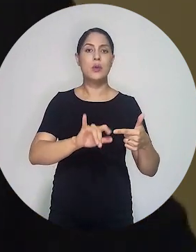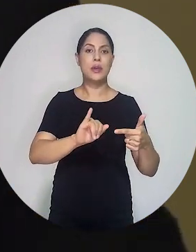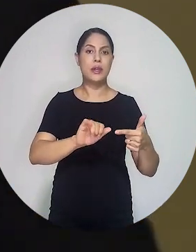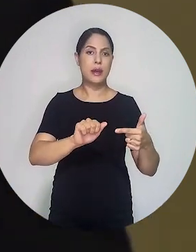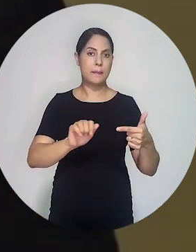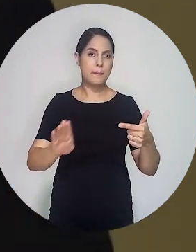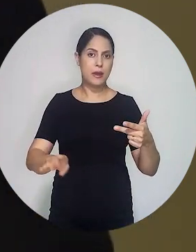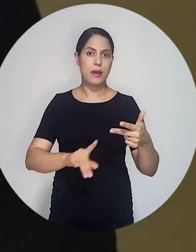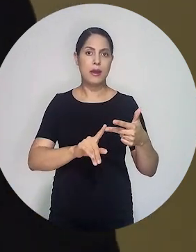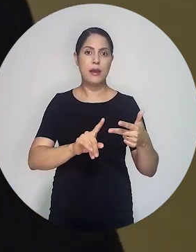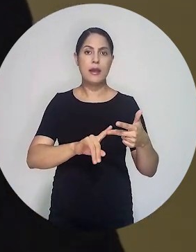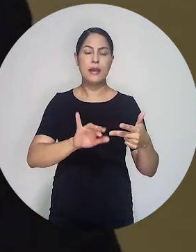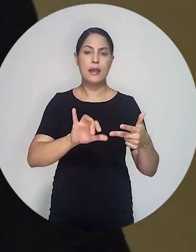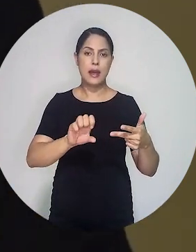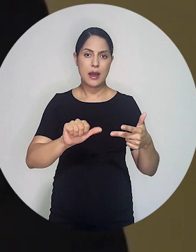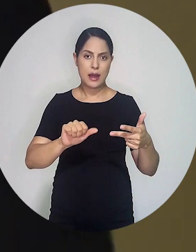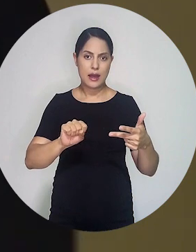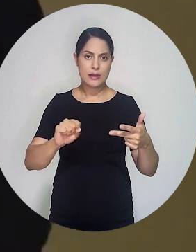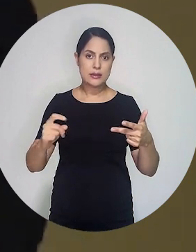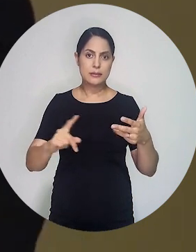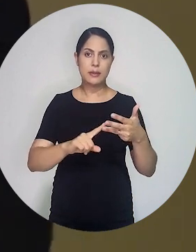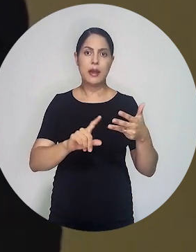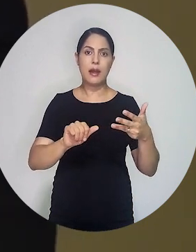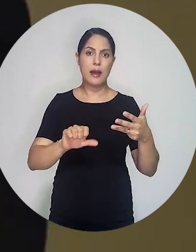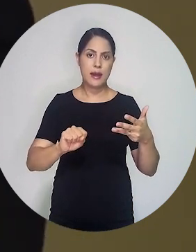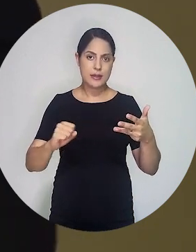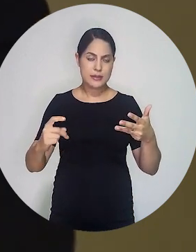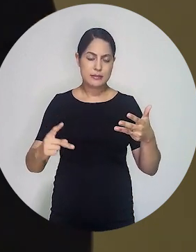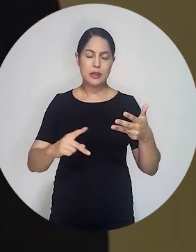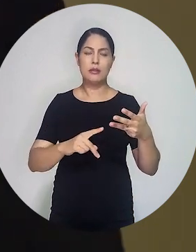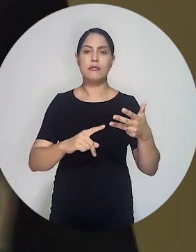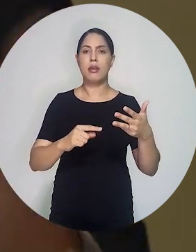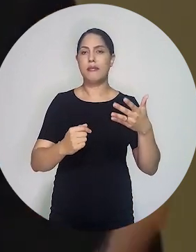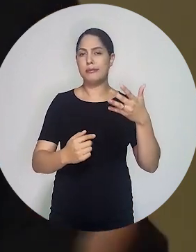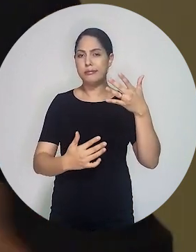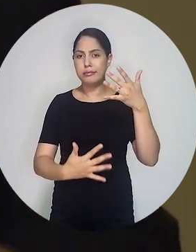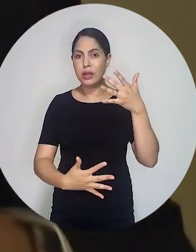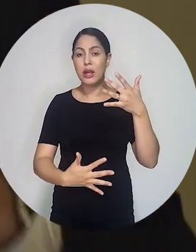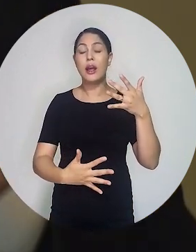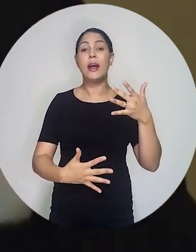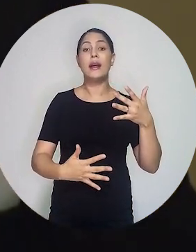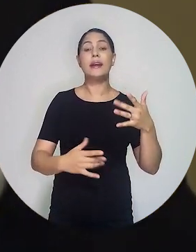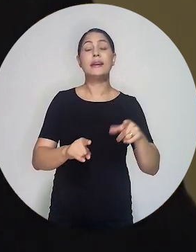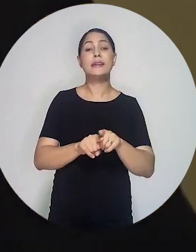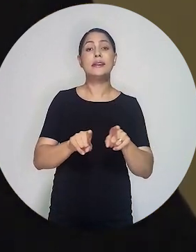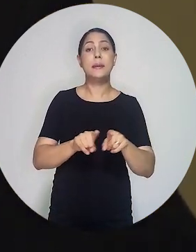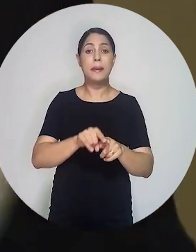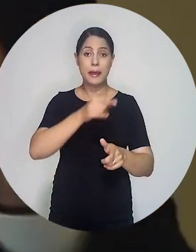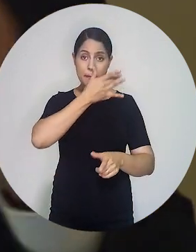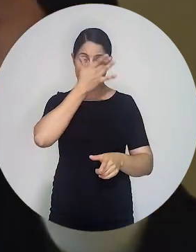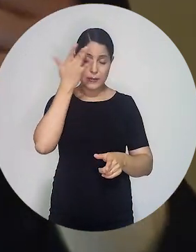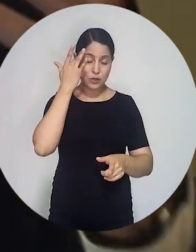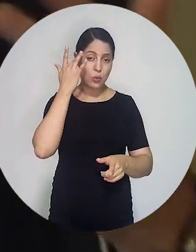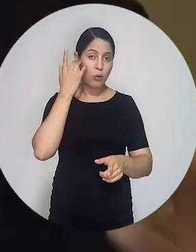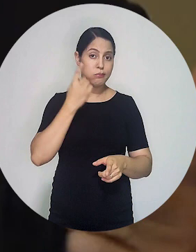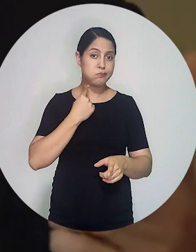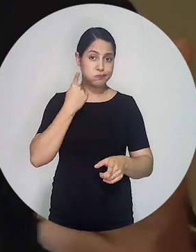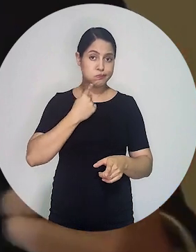só a OAB, tem o IAB também, o IASP, a ASP, os